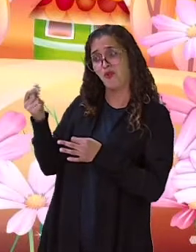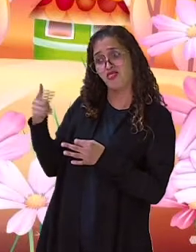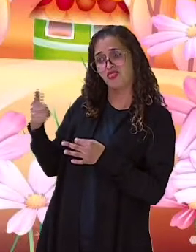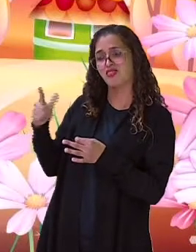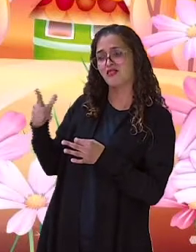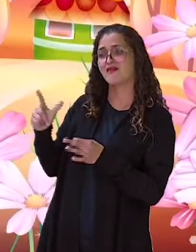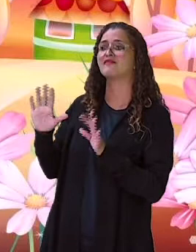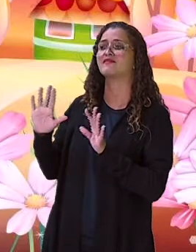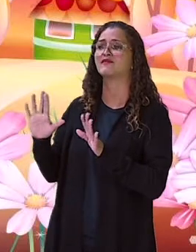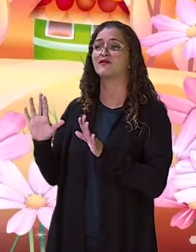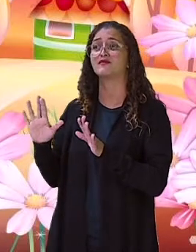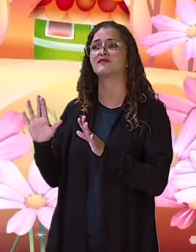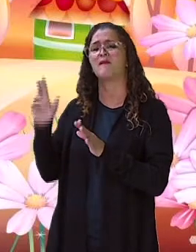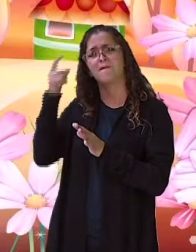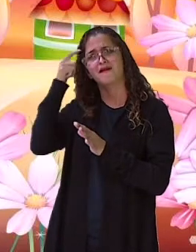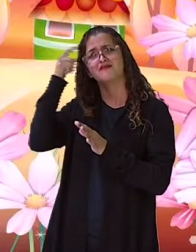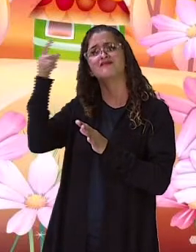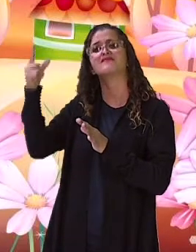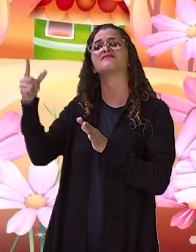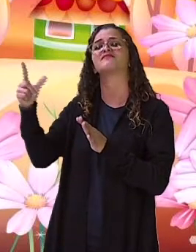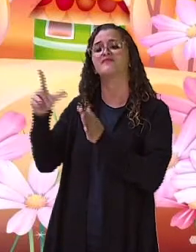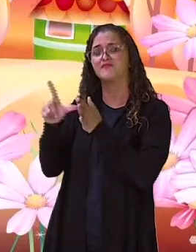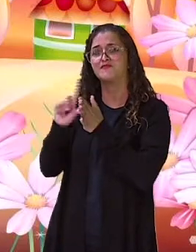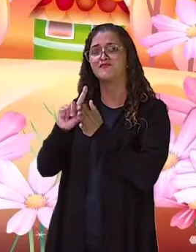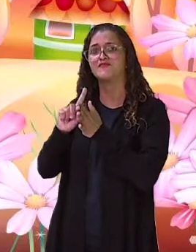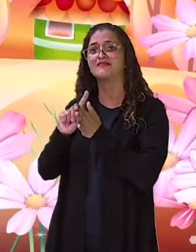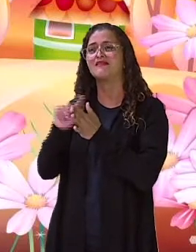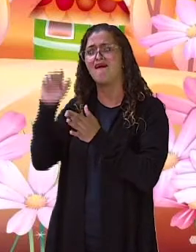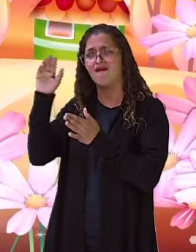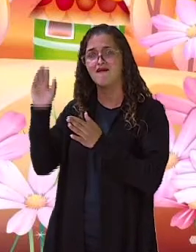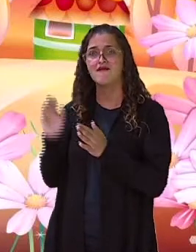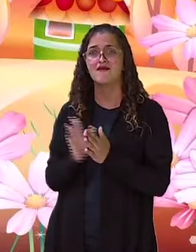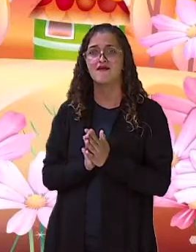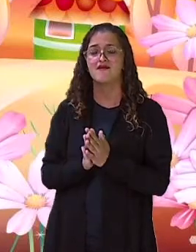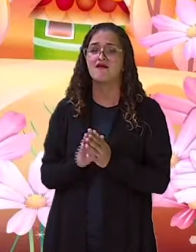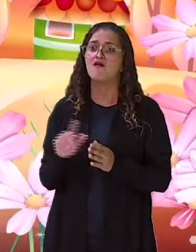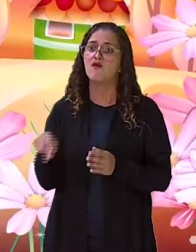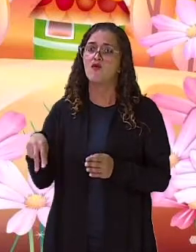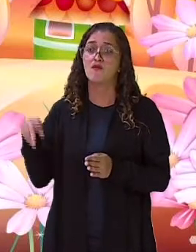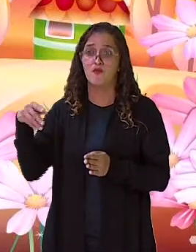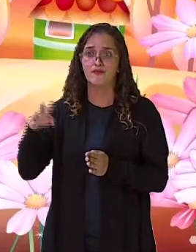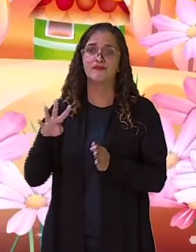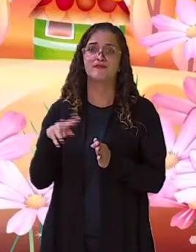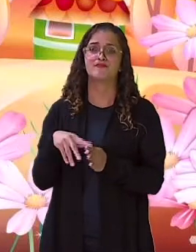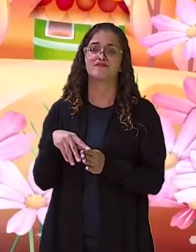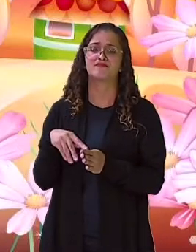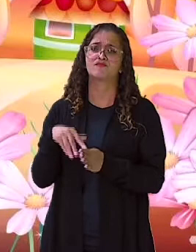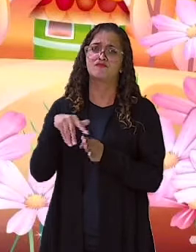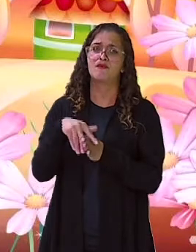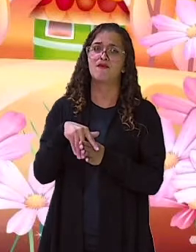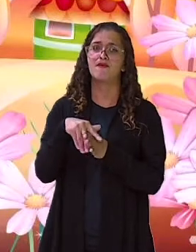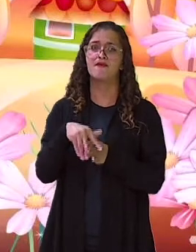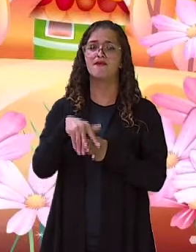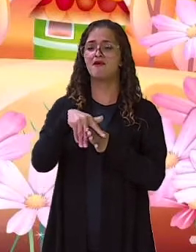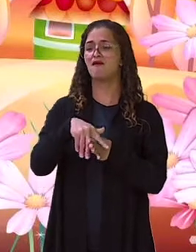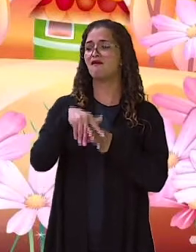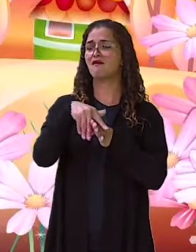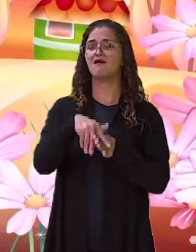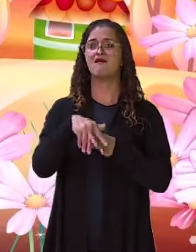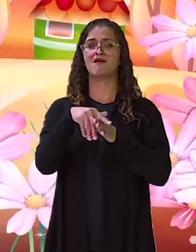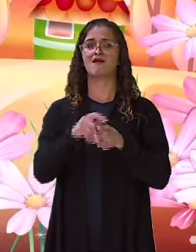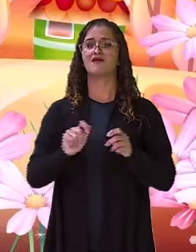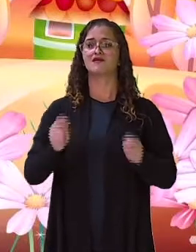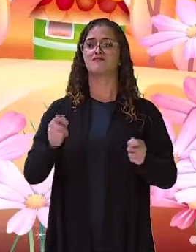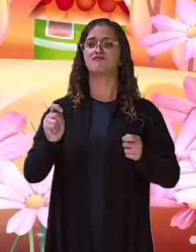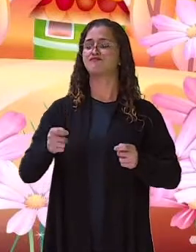roupas tão bonitas. Nem aquela riqueza toda. Lá foi ele. Todo elegante e